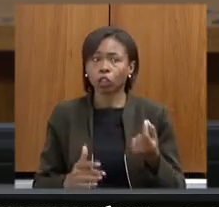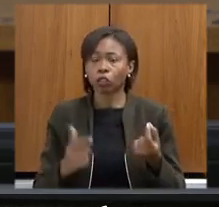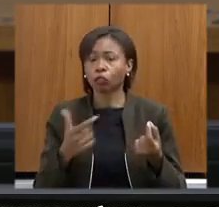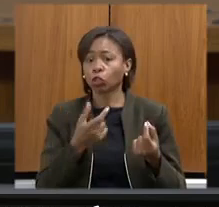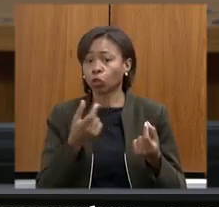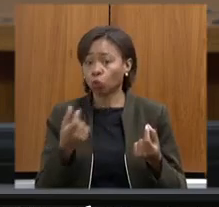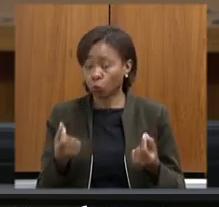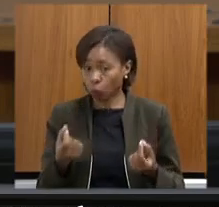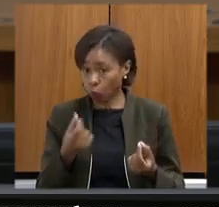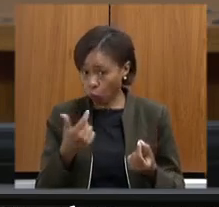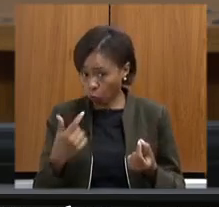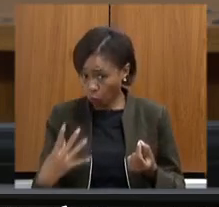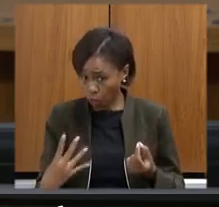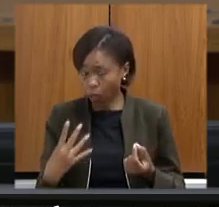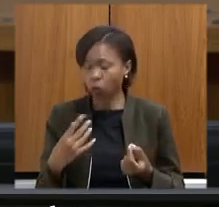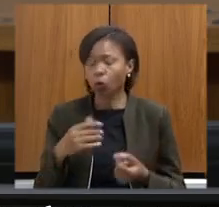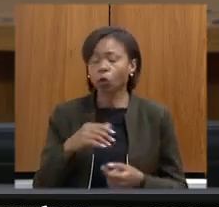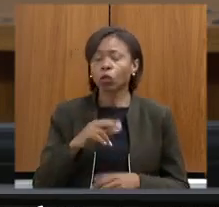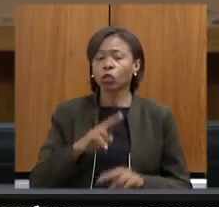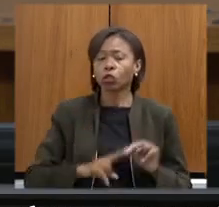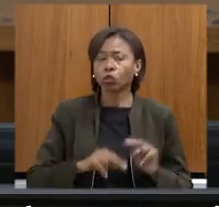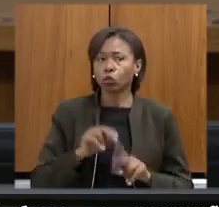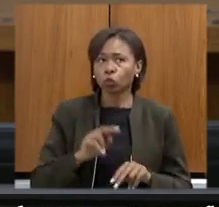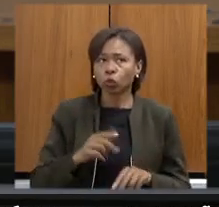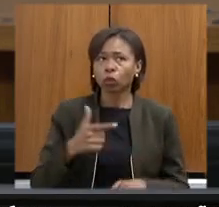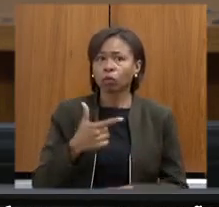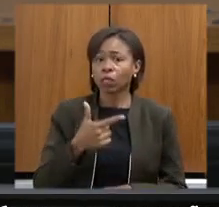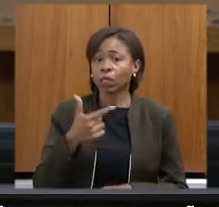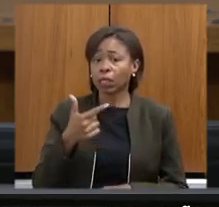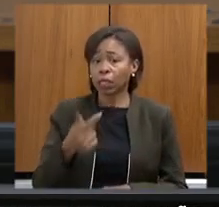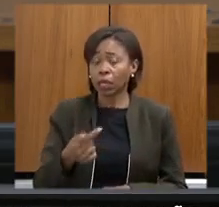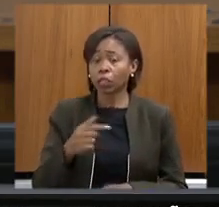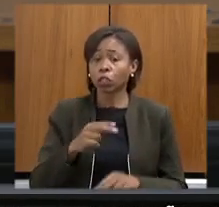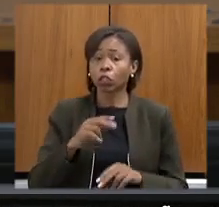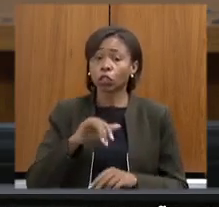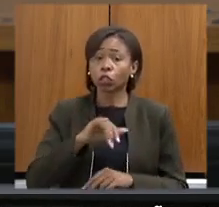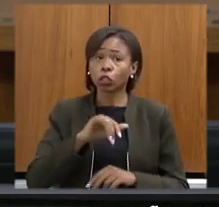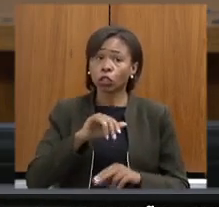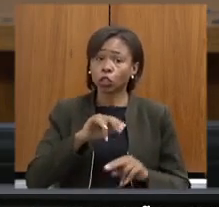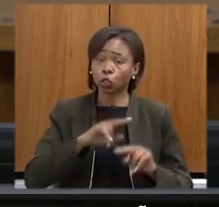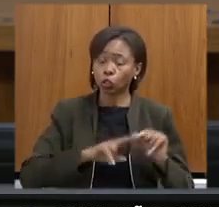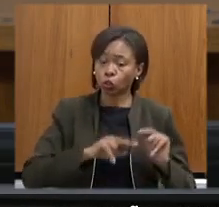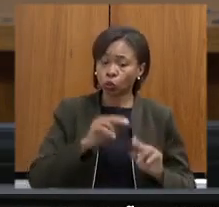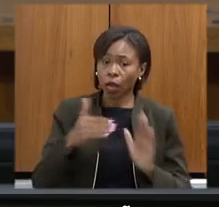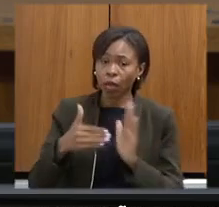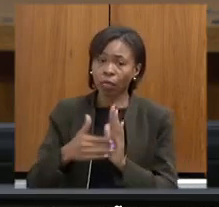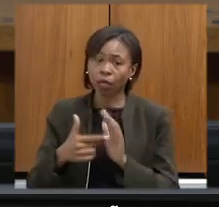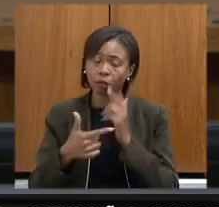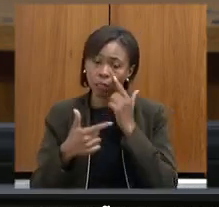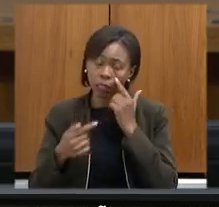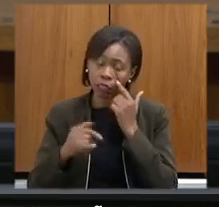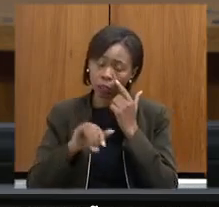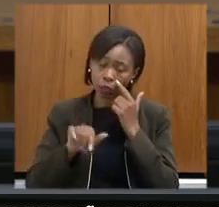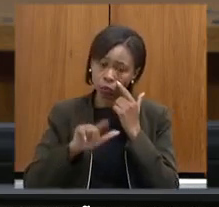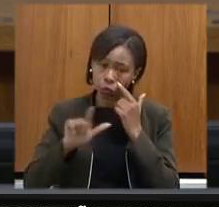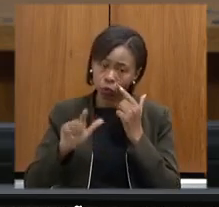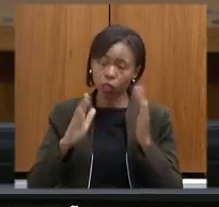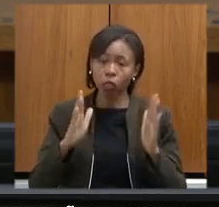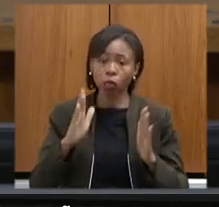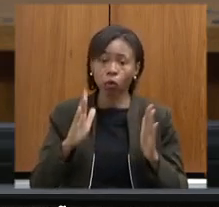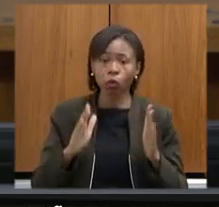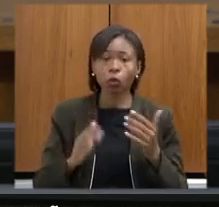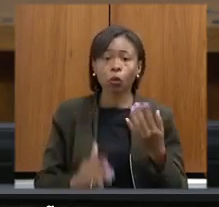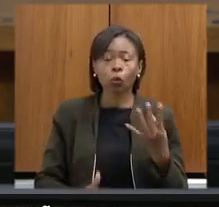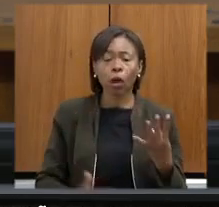fiscalização entre 27 de 6 e 1º de julho e uma última fiscalização entre 4 e